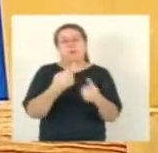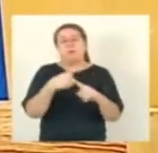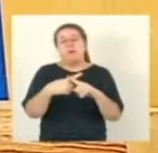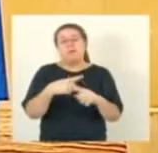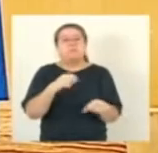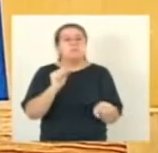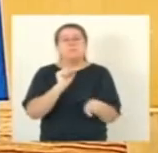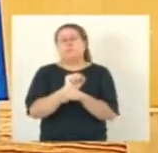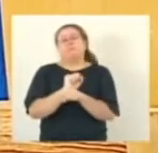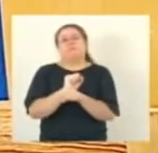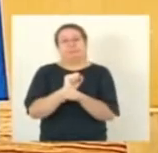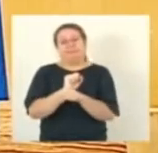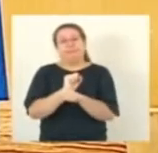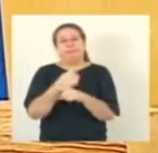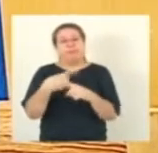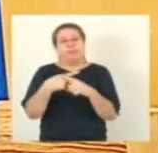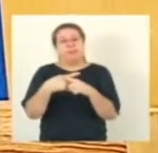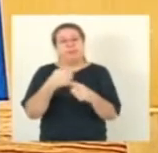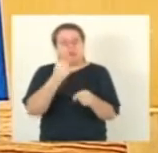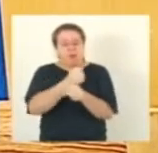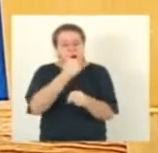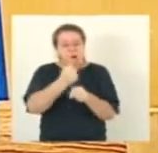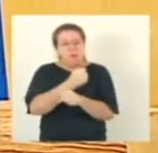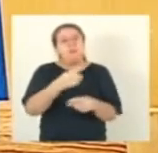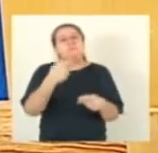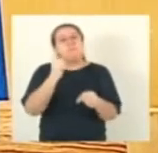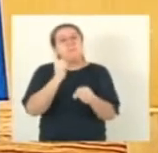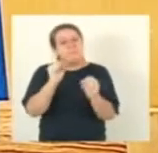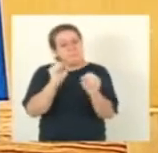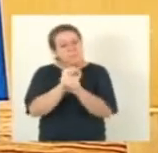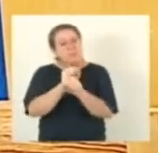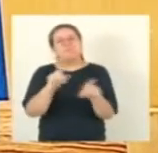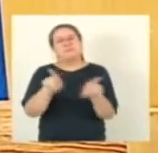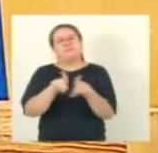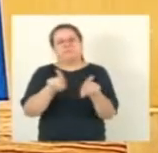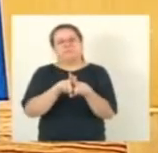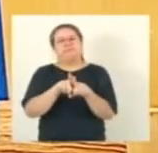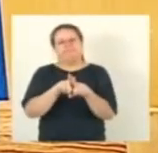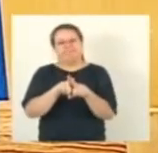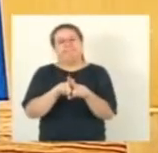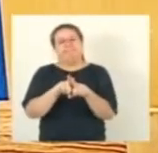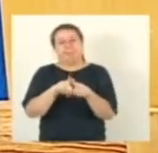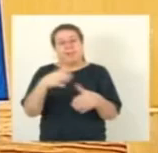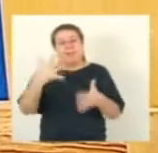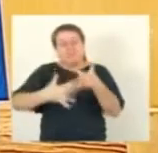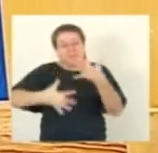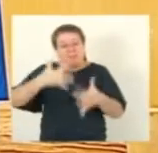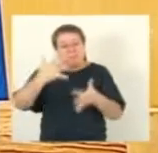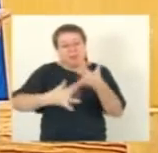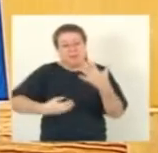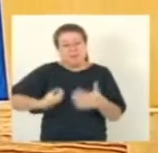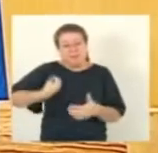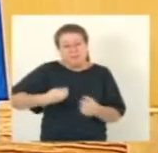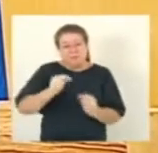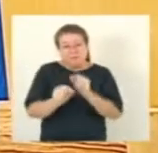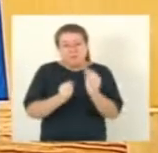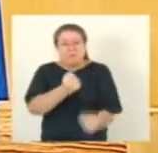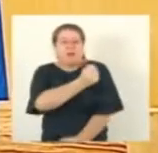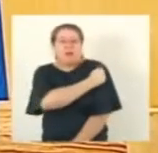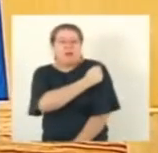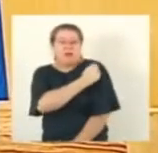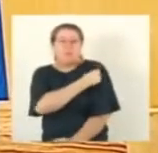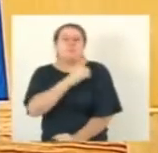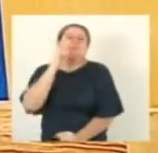função desta obra. Então, a obra, além de não concluir, a obra ainda atrapalha que algumas melhorias que